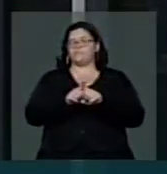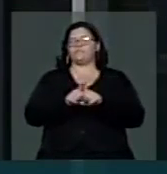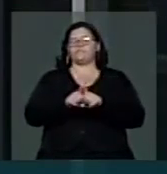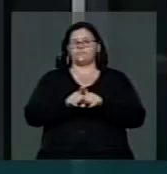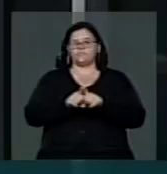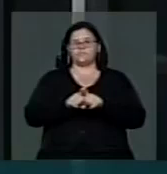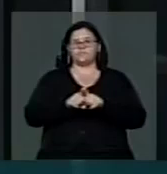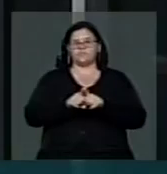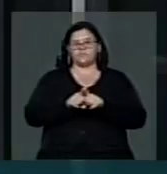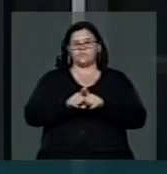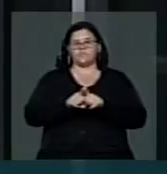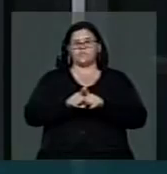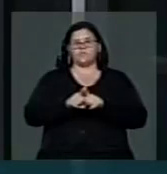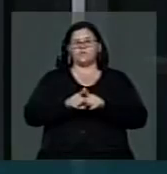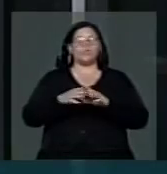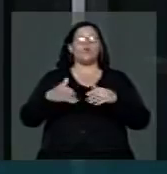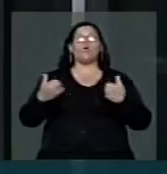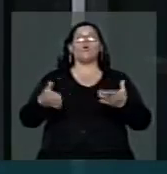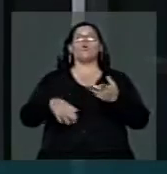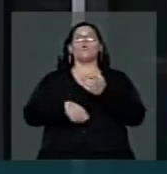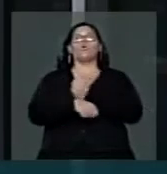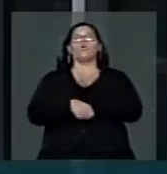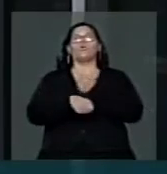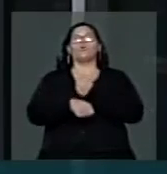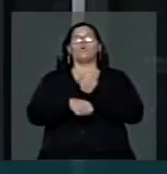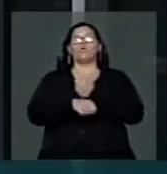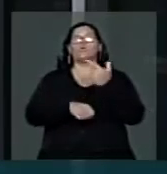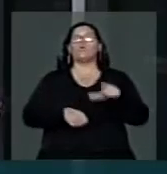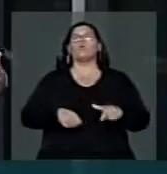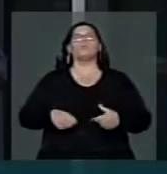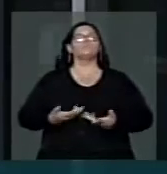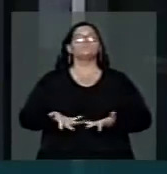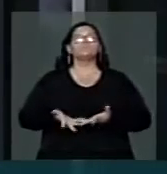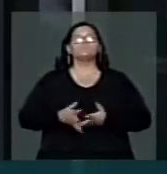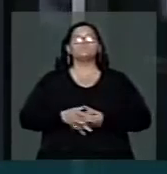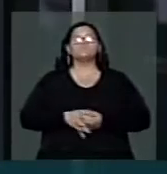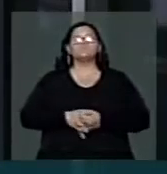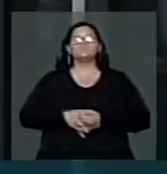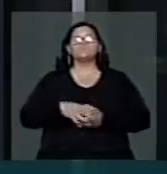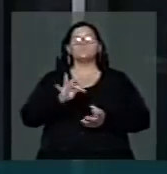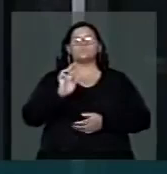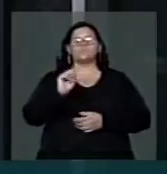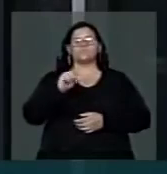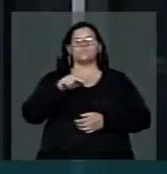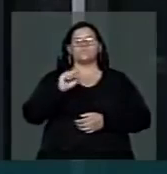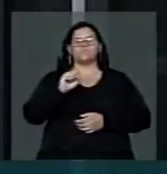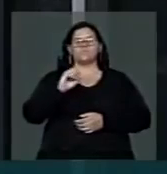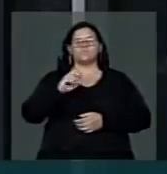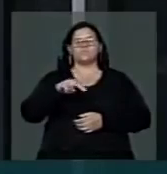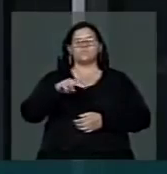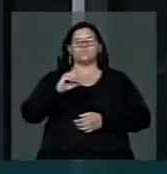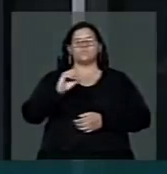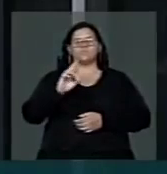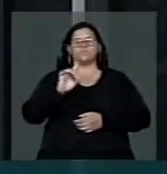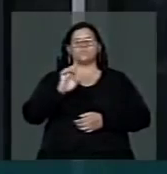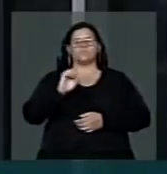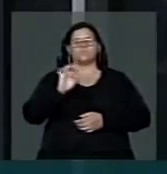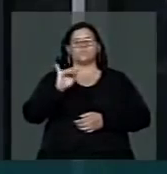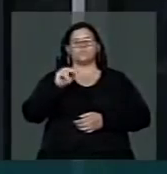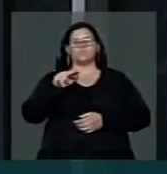E qual outra obra que está se falando? Da transnordestina? Qual outra transnordestina? Aquela que